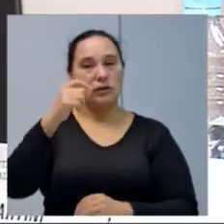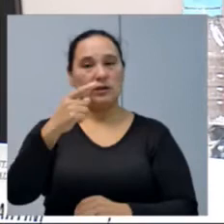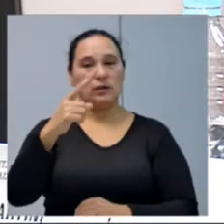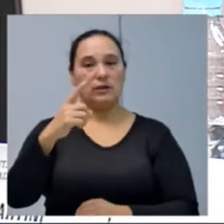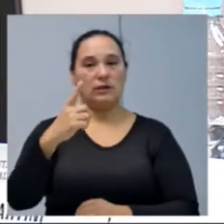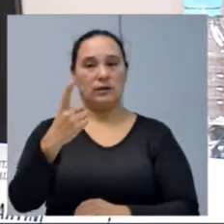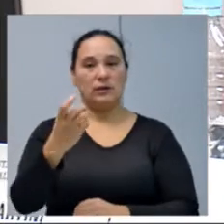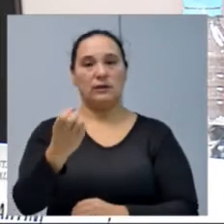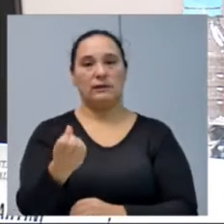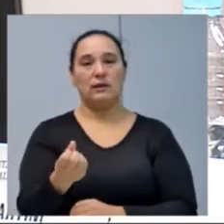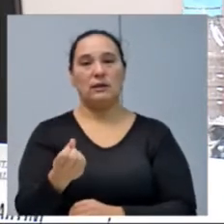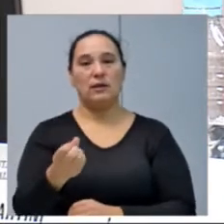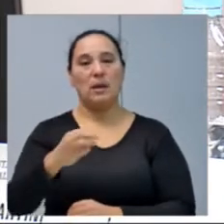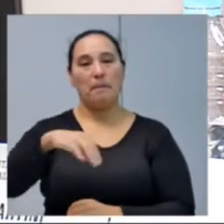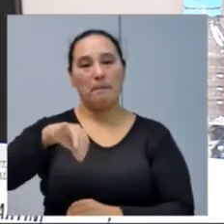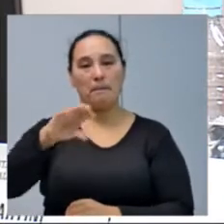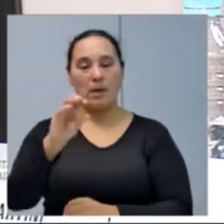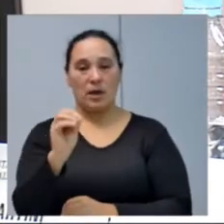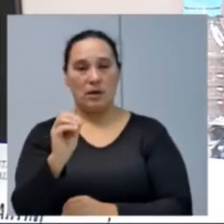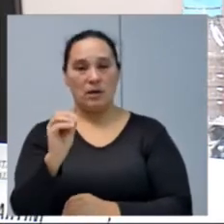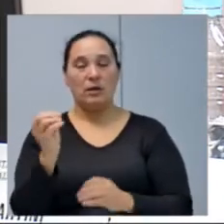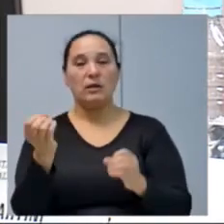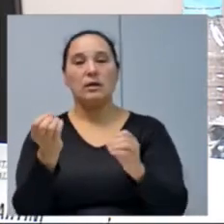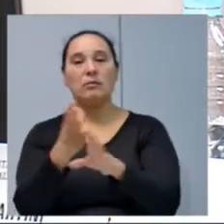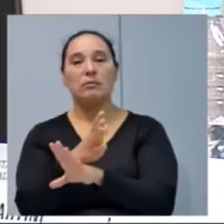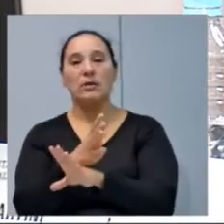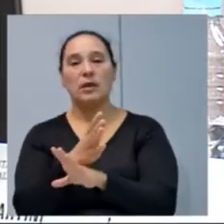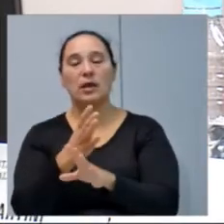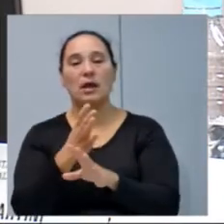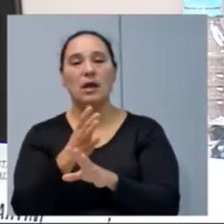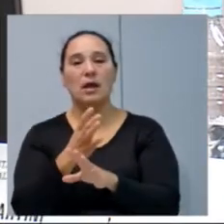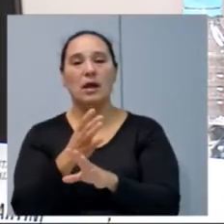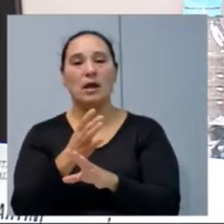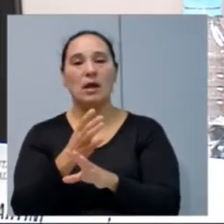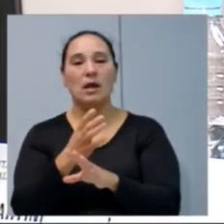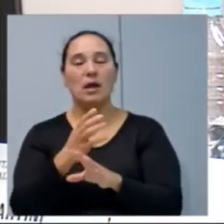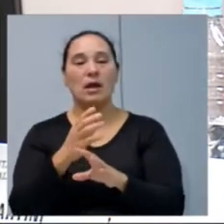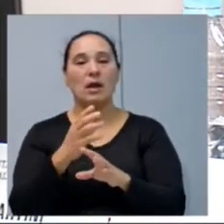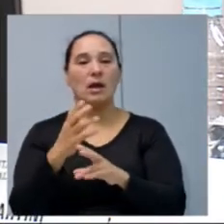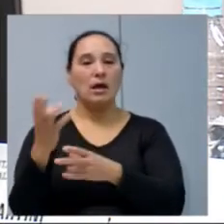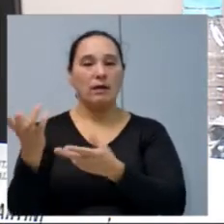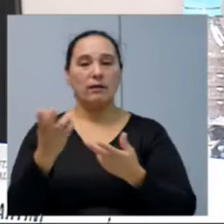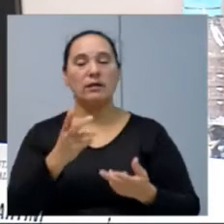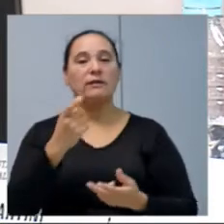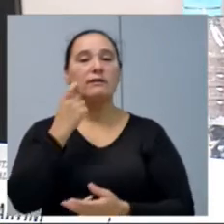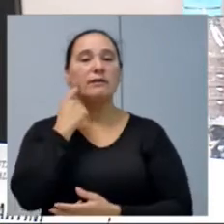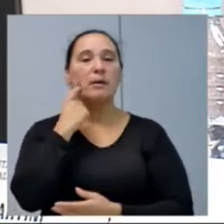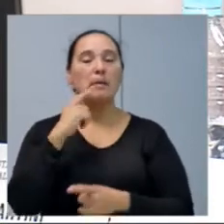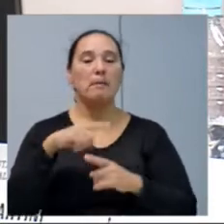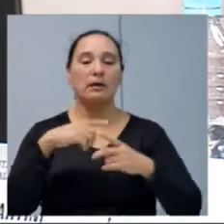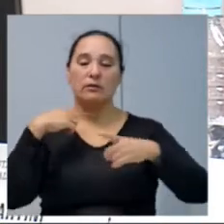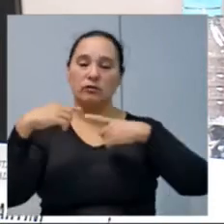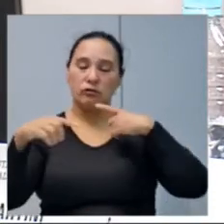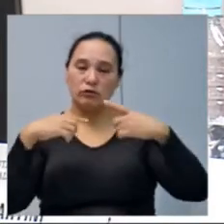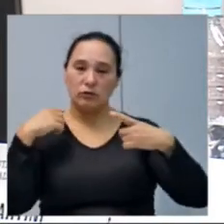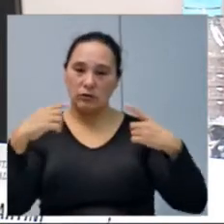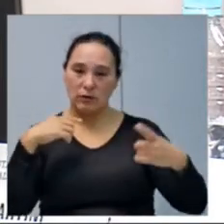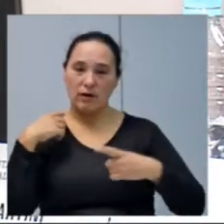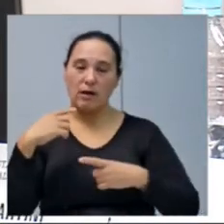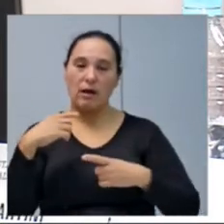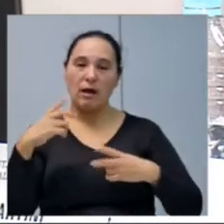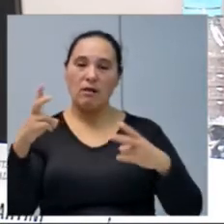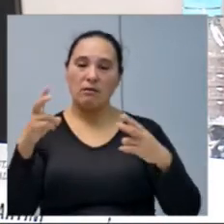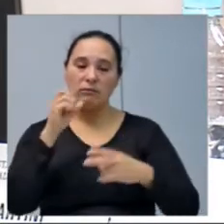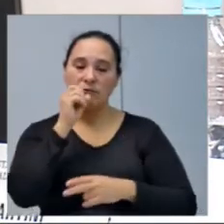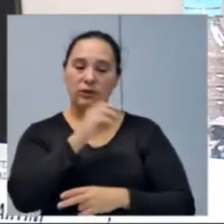de maio e que se insera, então, a exposição em si na sexta-feira, mas os debates sobre a violência contra a mulher